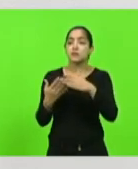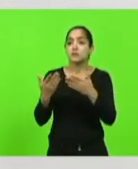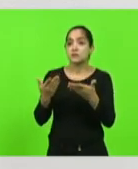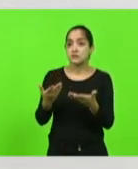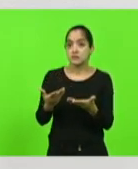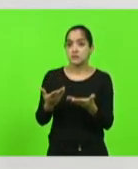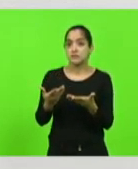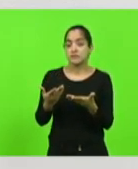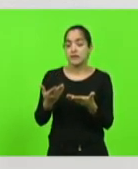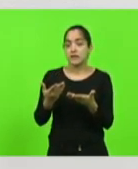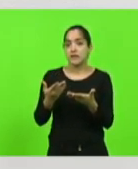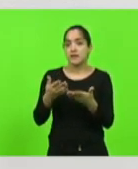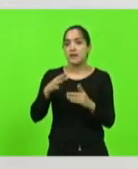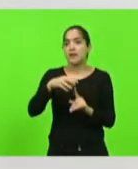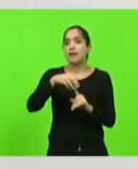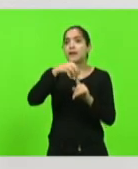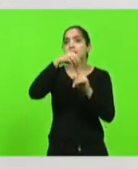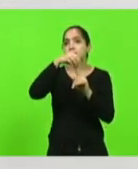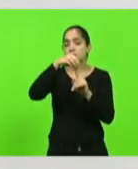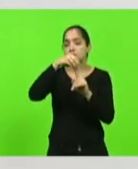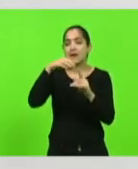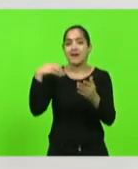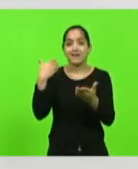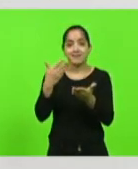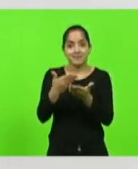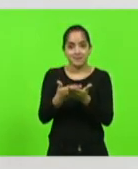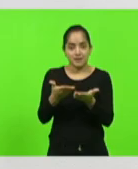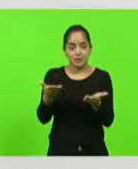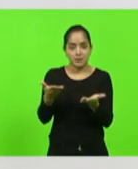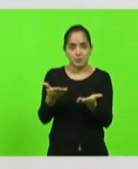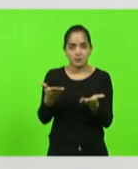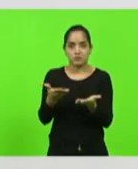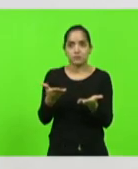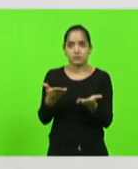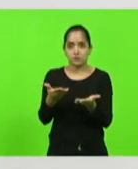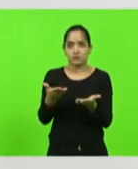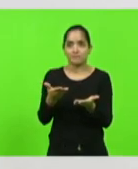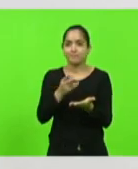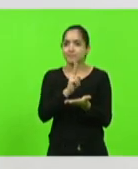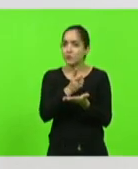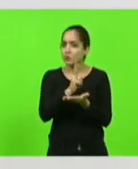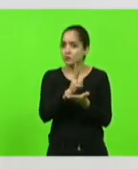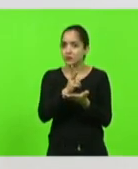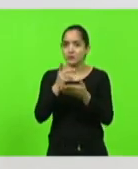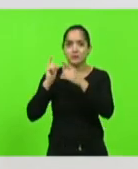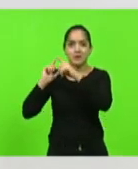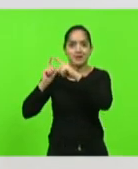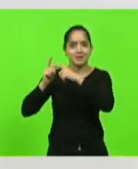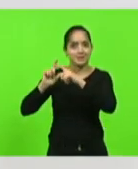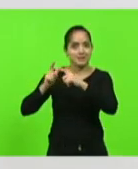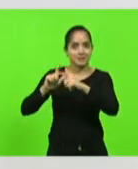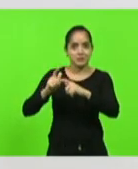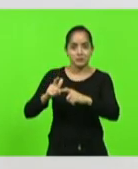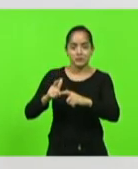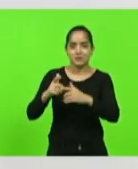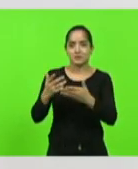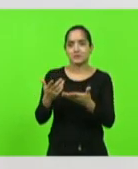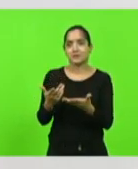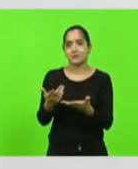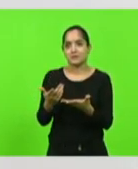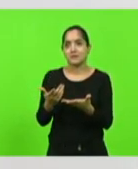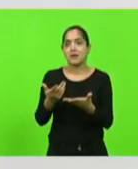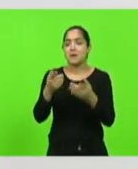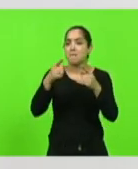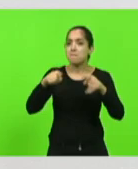ressaltar também que até hoje é mantida as tradições culturais como a